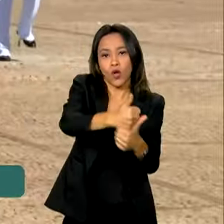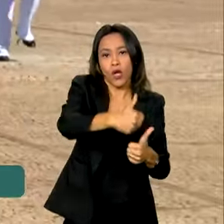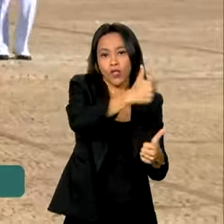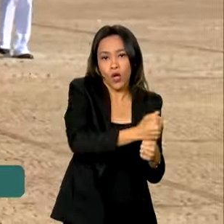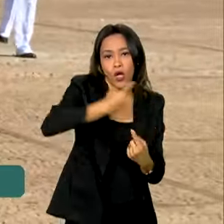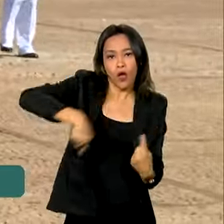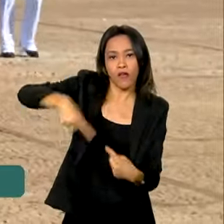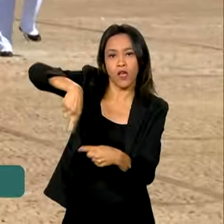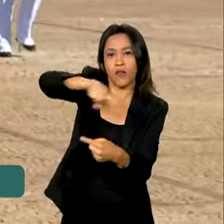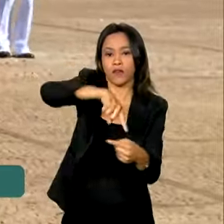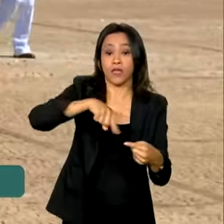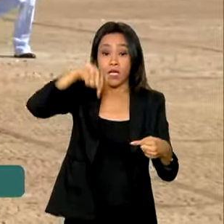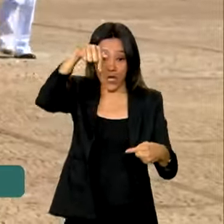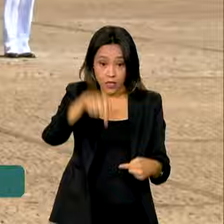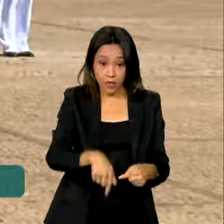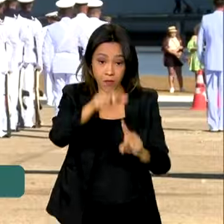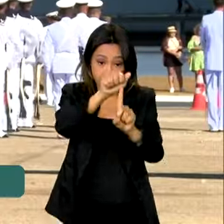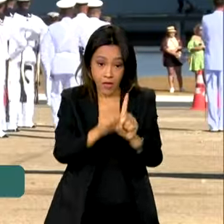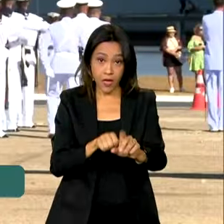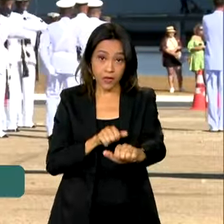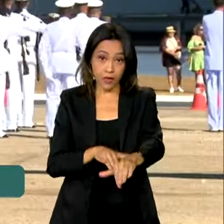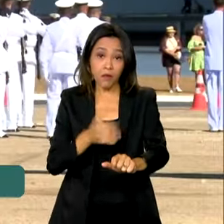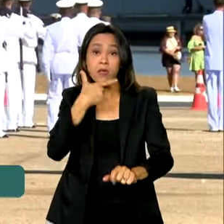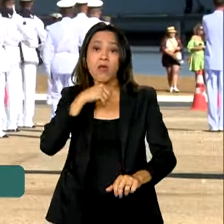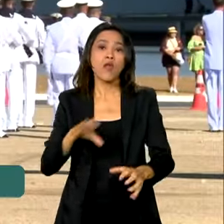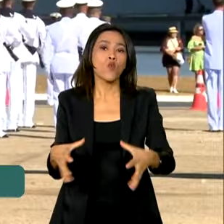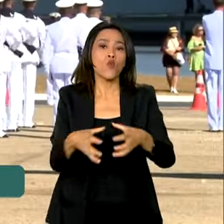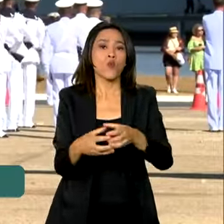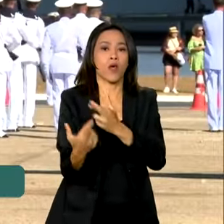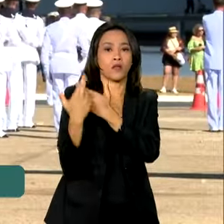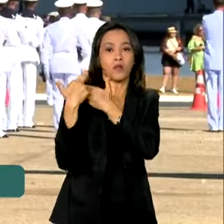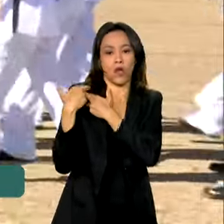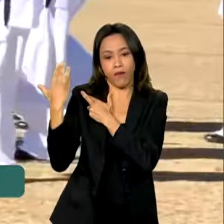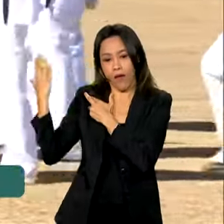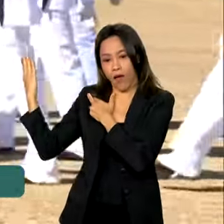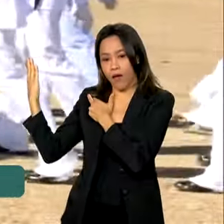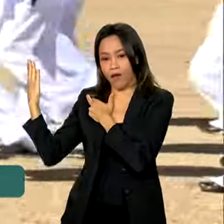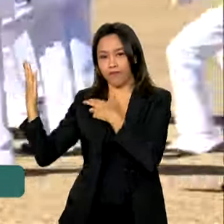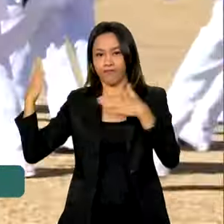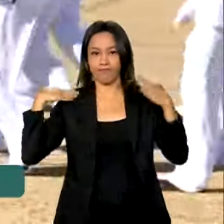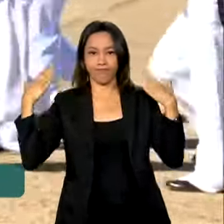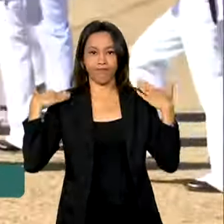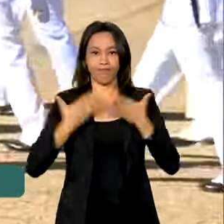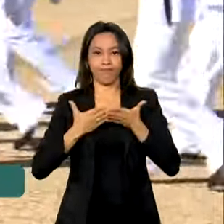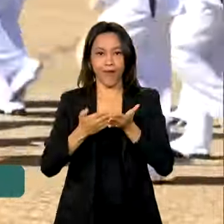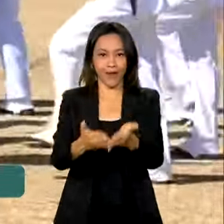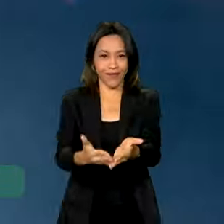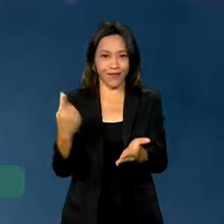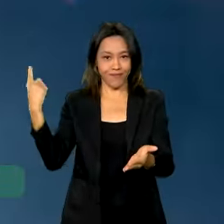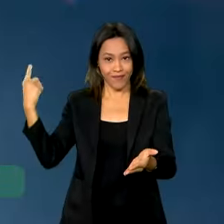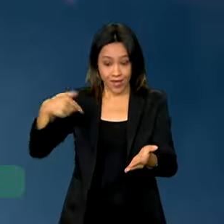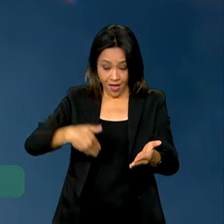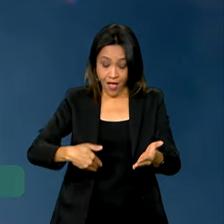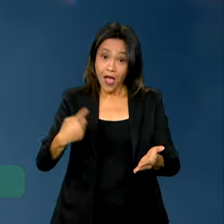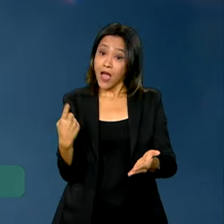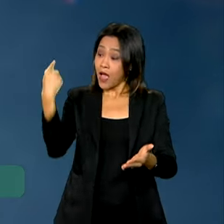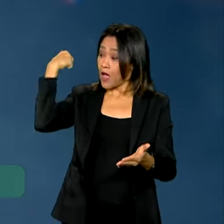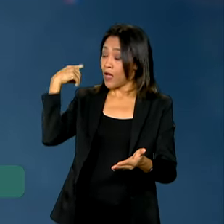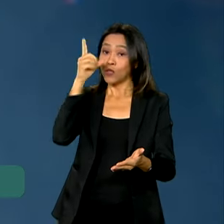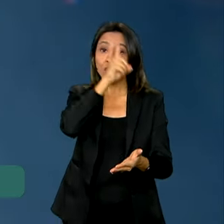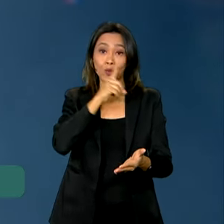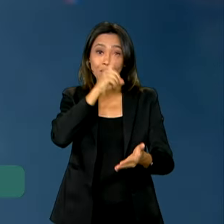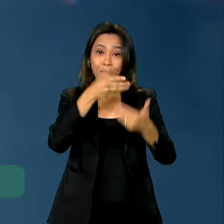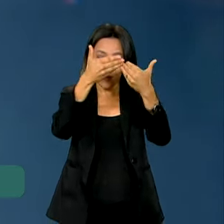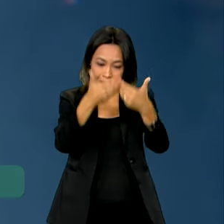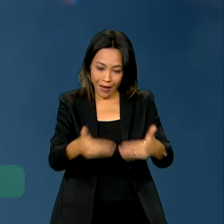Neste mês de setembro, a substituição da bandeira é comandada pela Marinha. O evento, neste domingo, abriu as